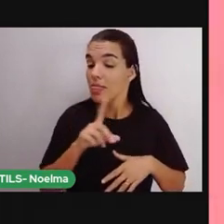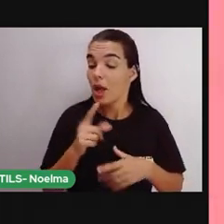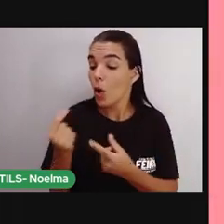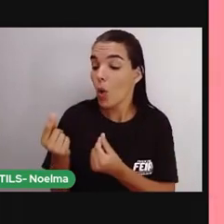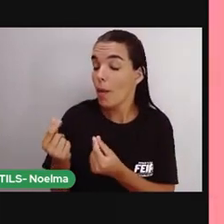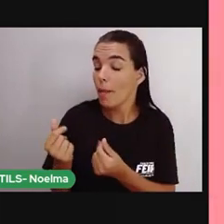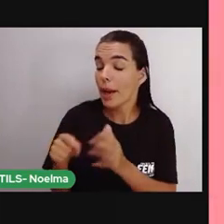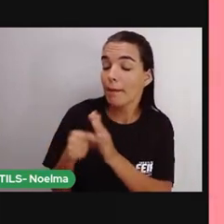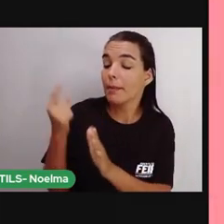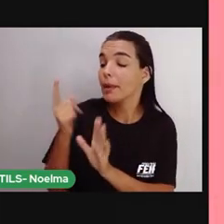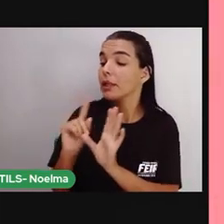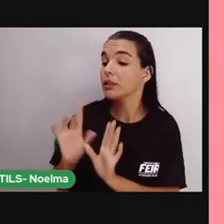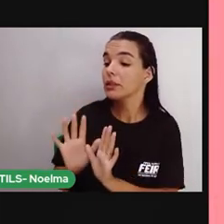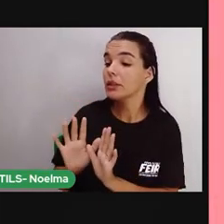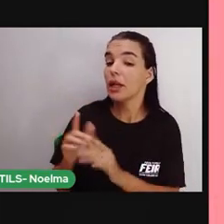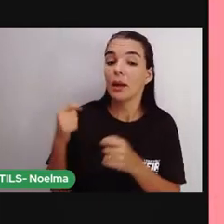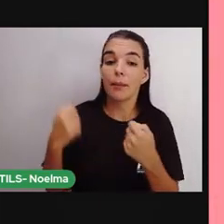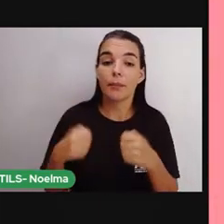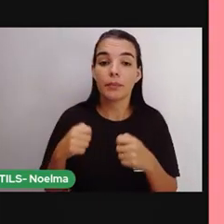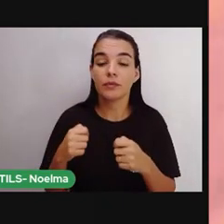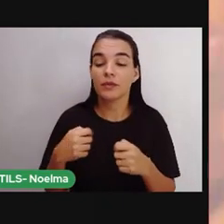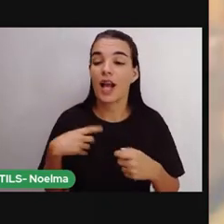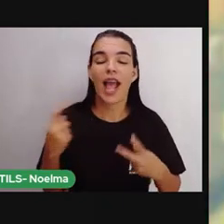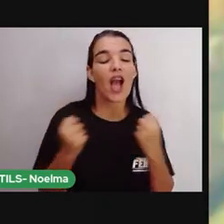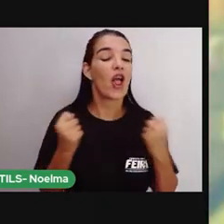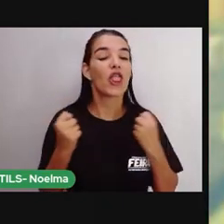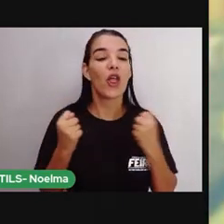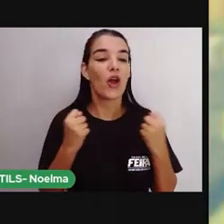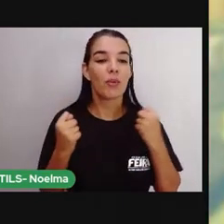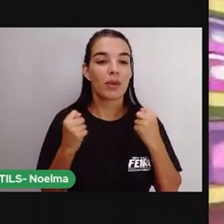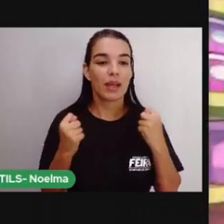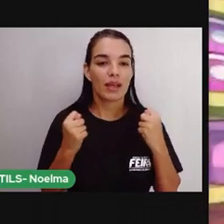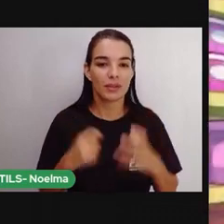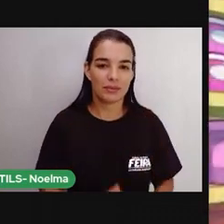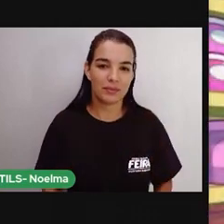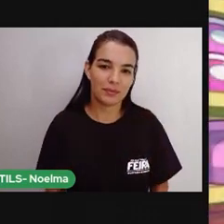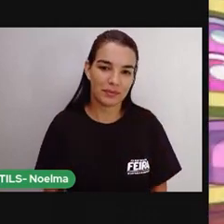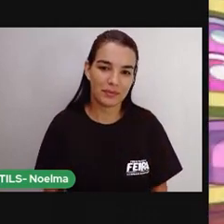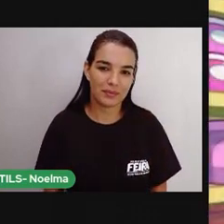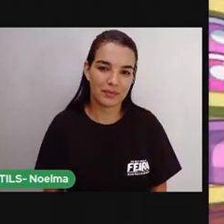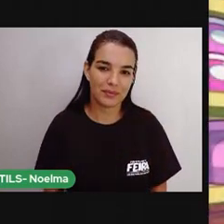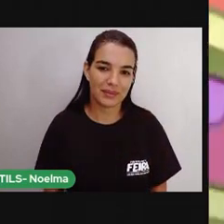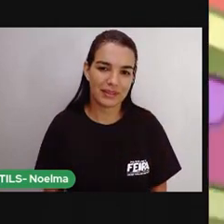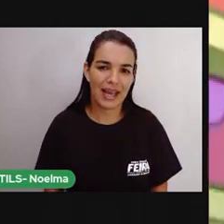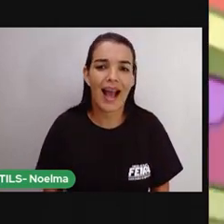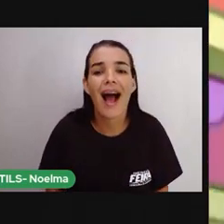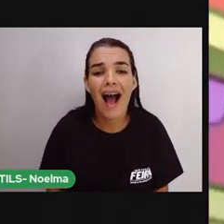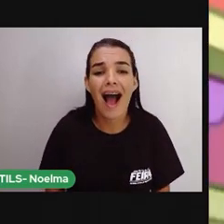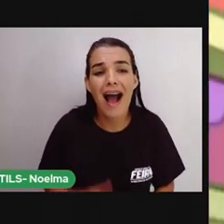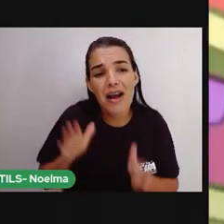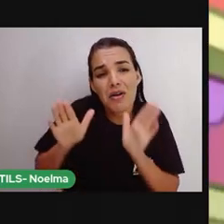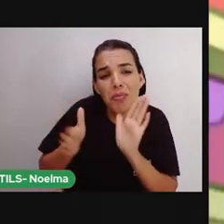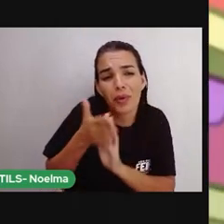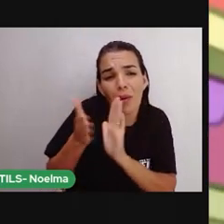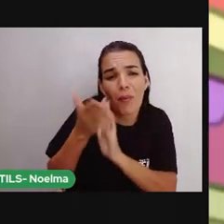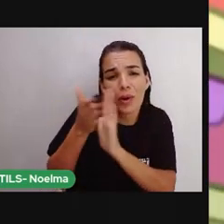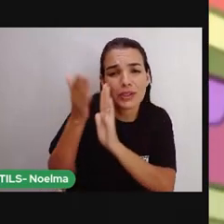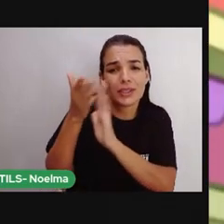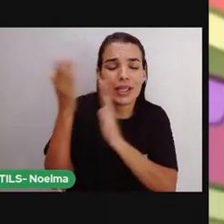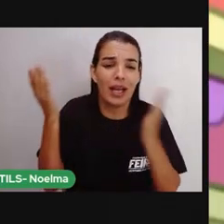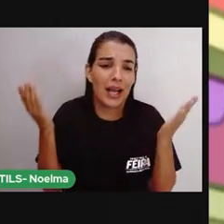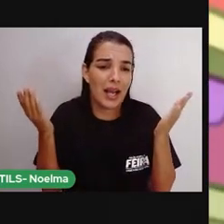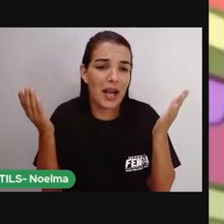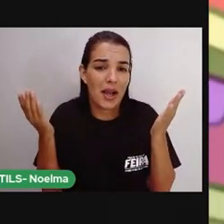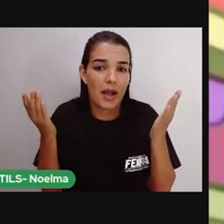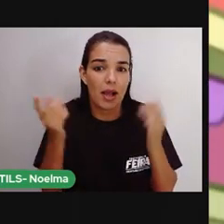hein? Pode deixar. Eu vou ser super econômica. Mas estava na promoção. Hum, ele vai vencer em